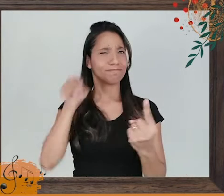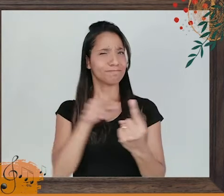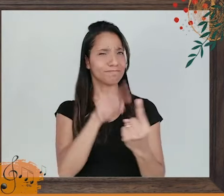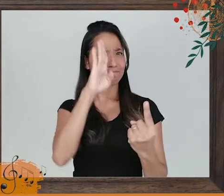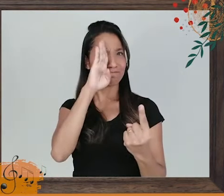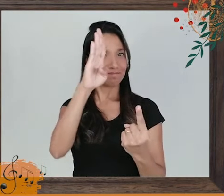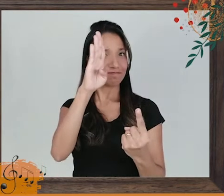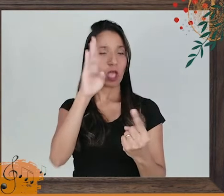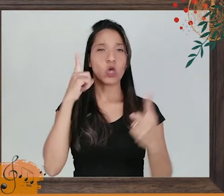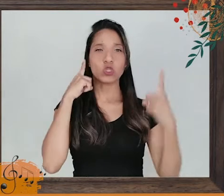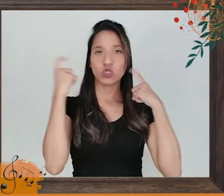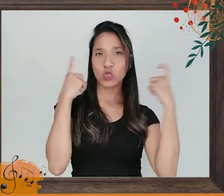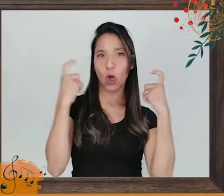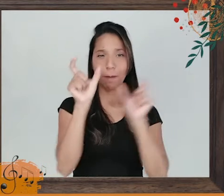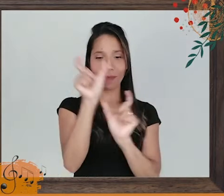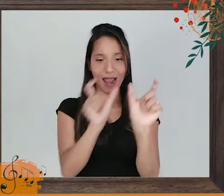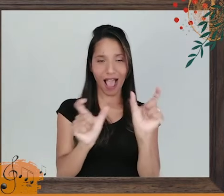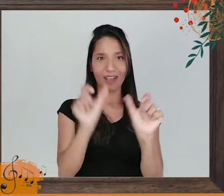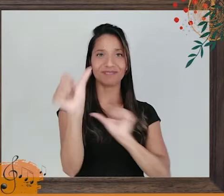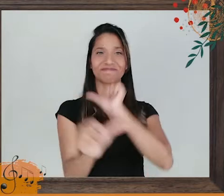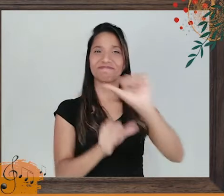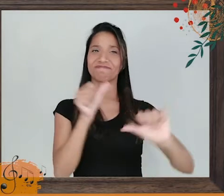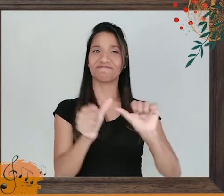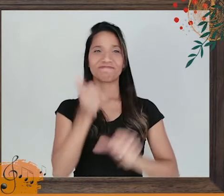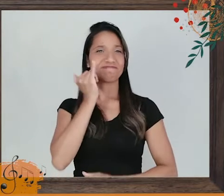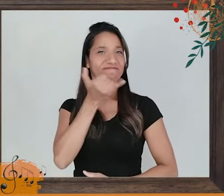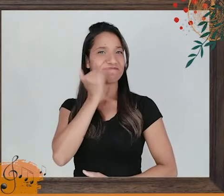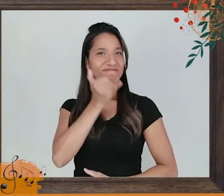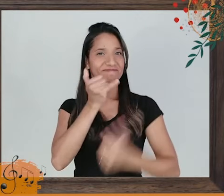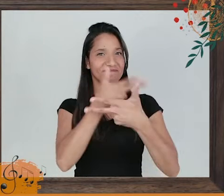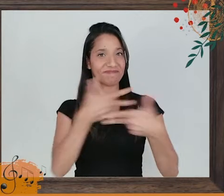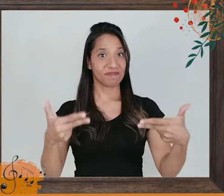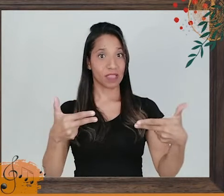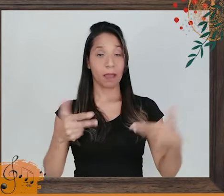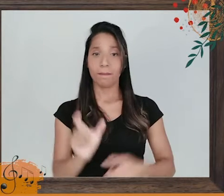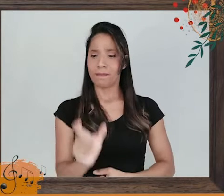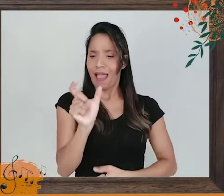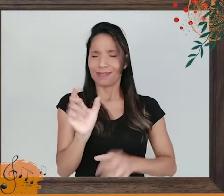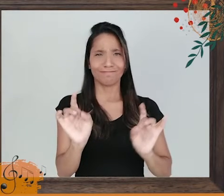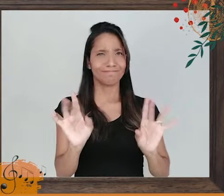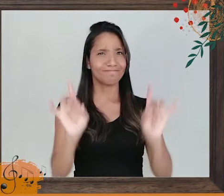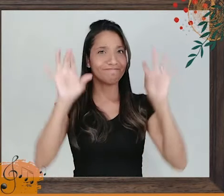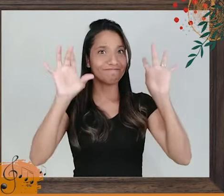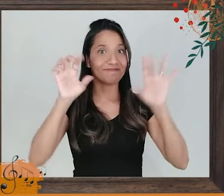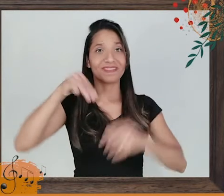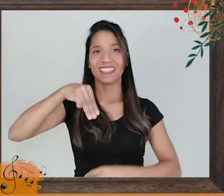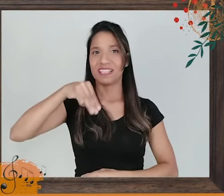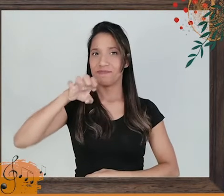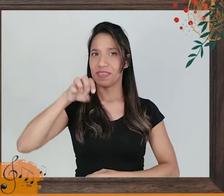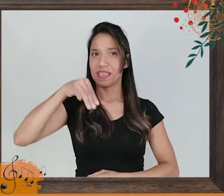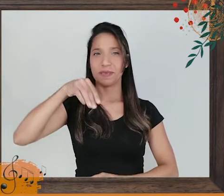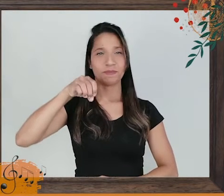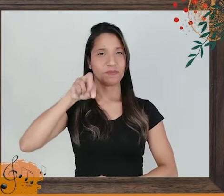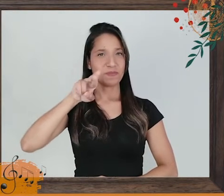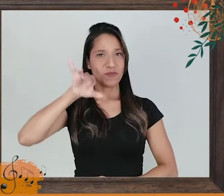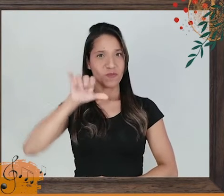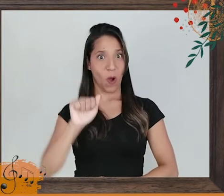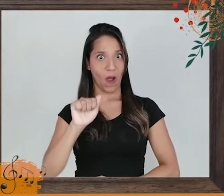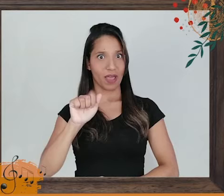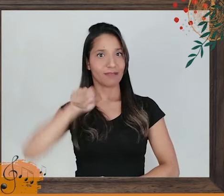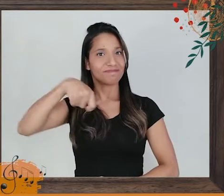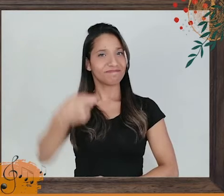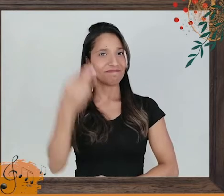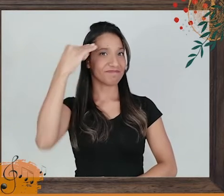E uma palavra que pra mim é mágica é a palavra memória, pois ao mesmo tempo que ela é frágil, ela é extremamente forte.